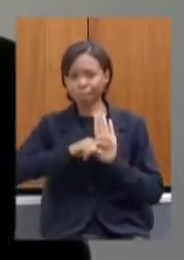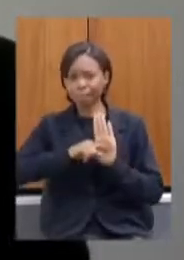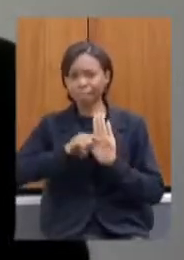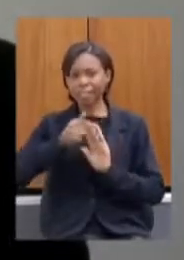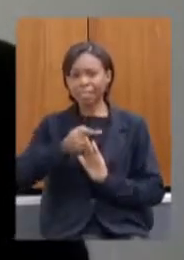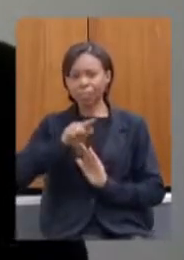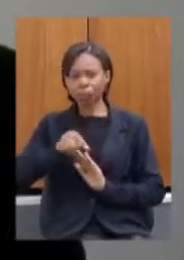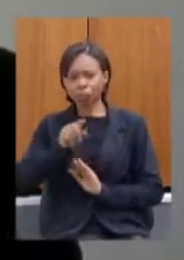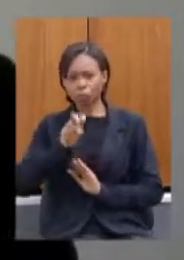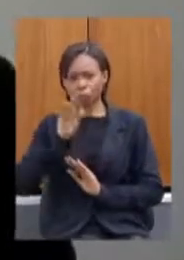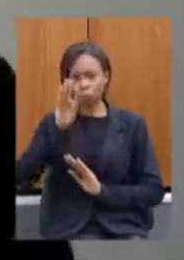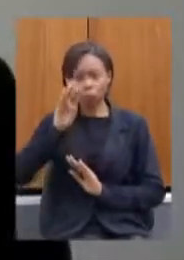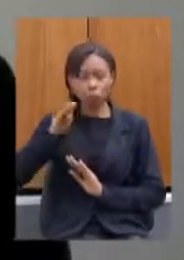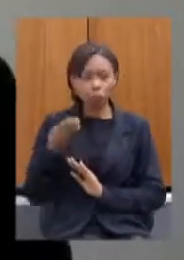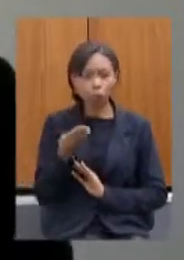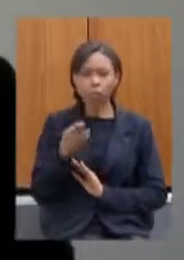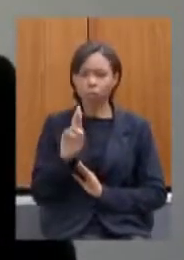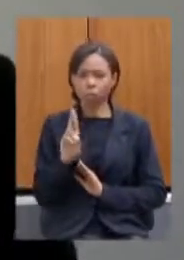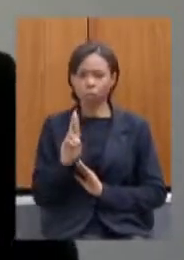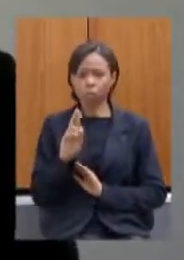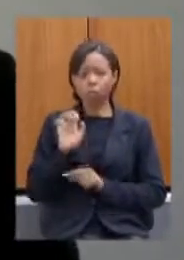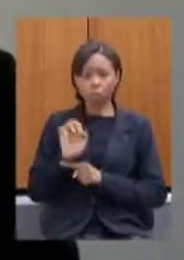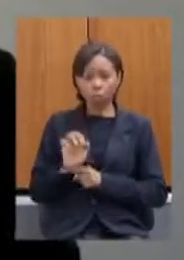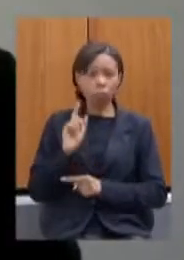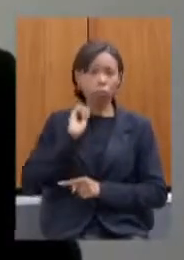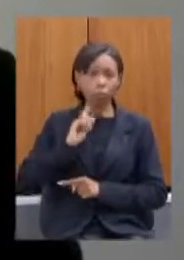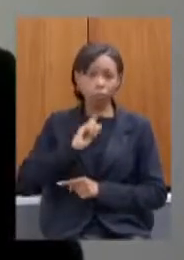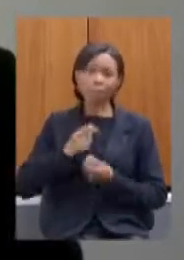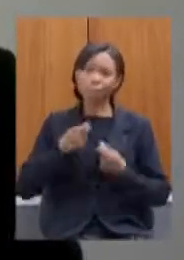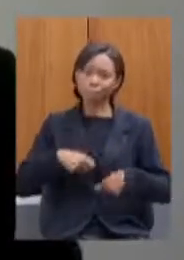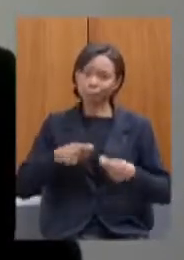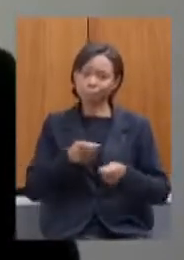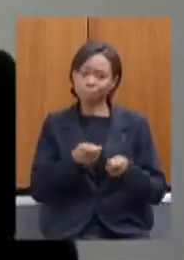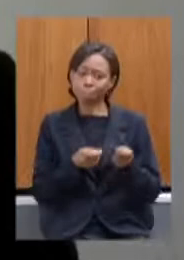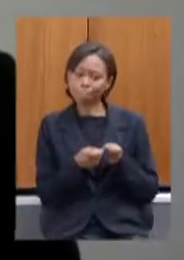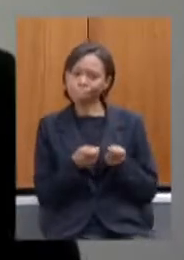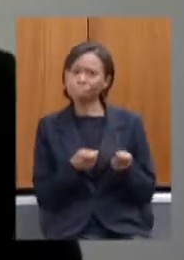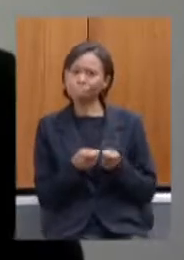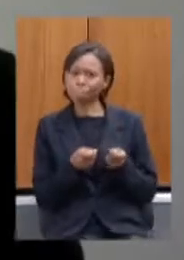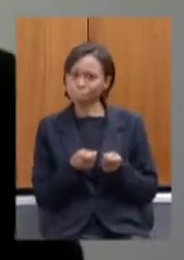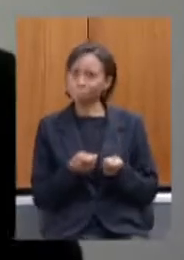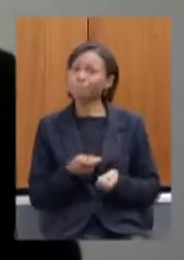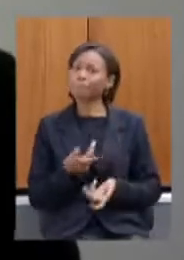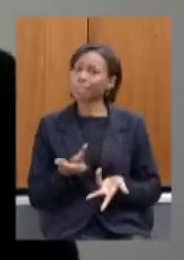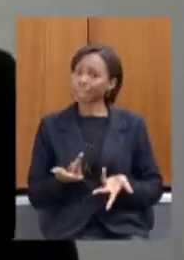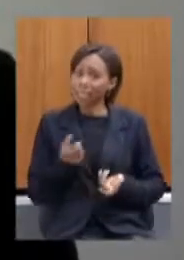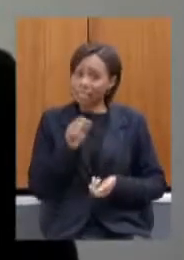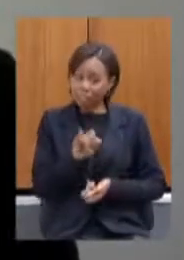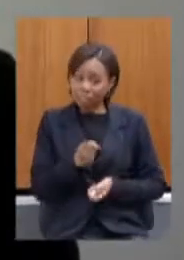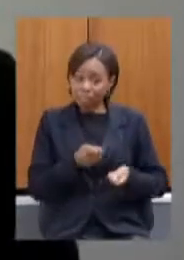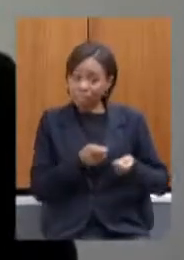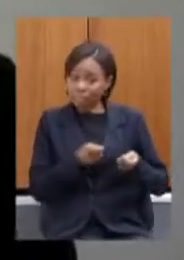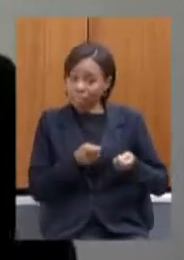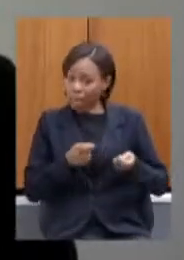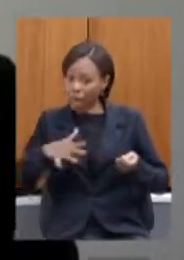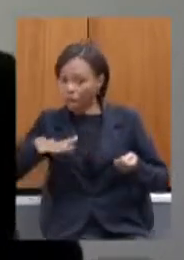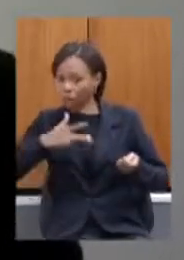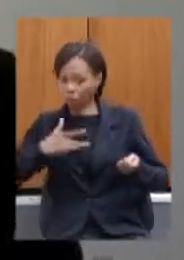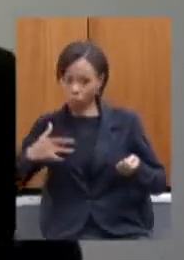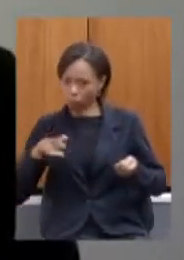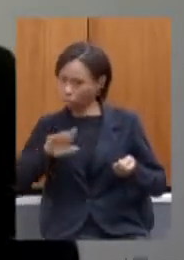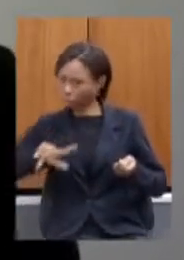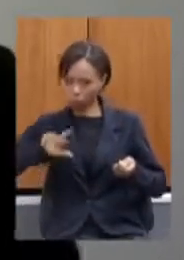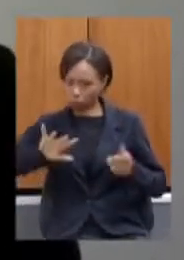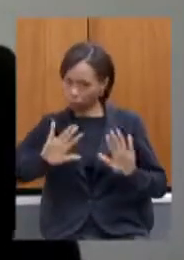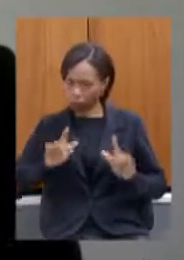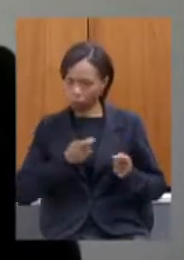,5 bilhões de reais e o Estado teve que contingenciar insisto sem contingenciar a saúde então houve várias